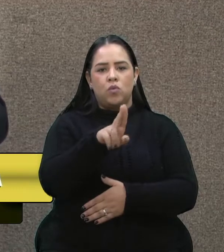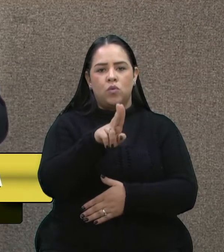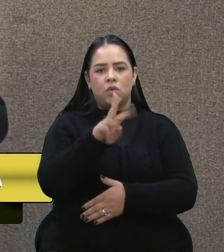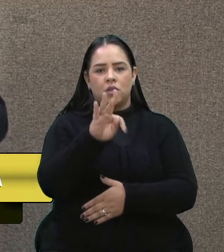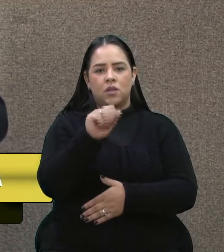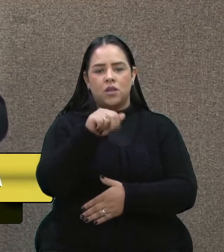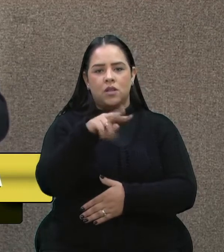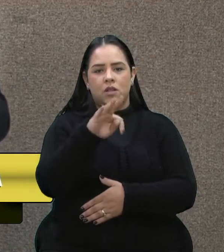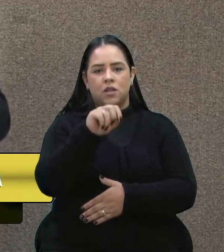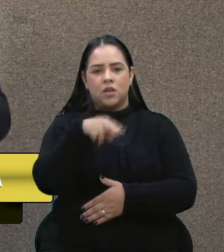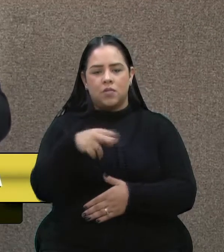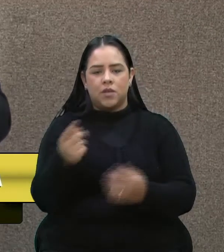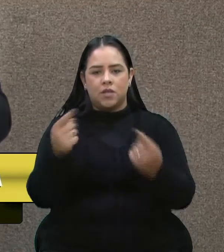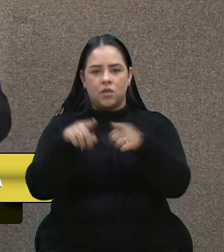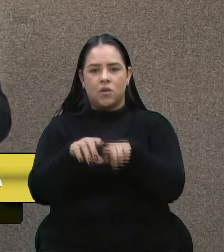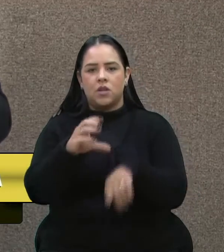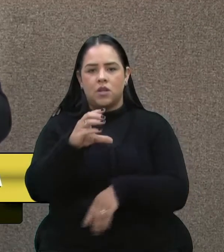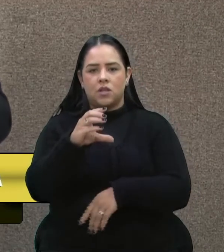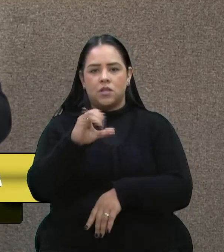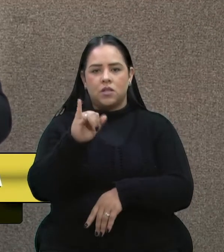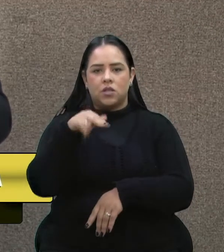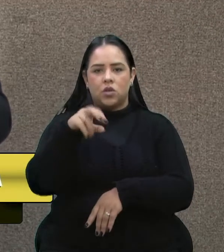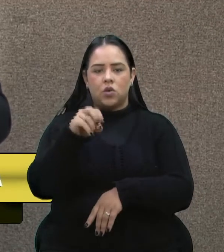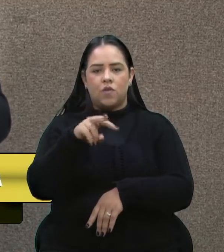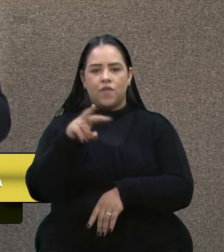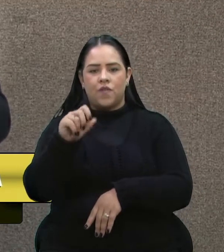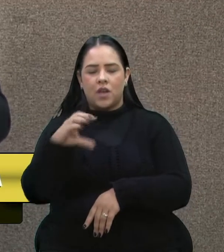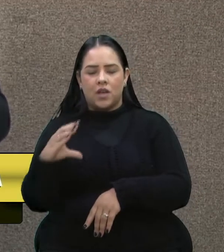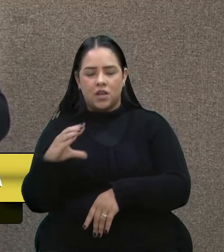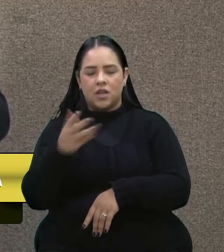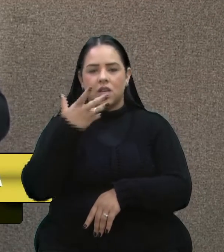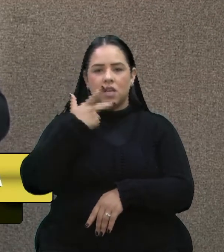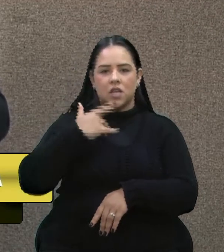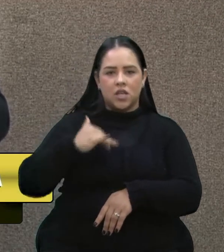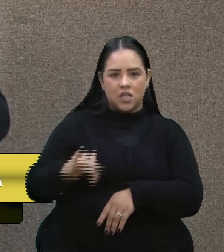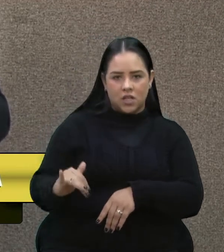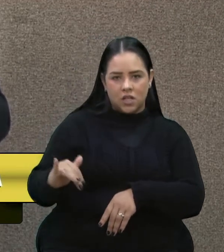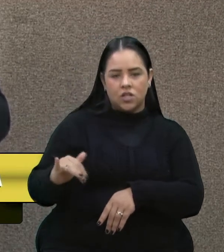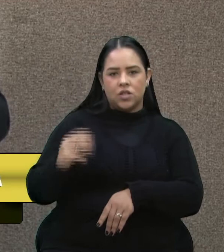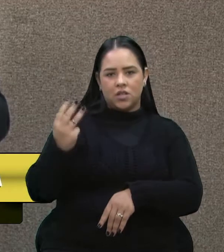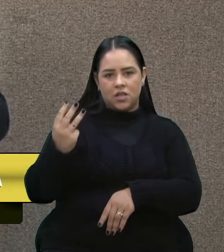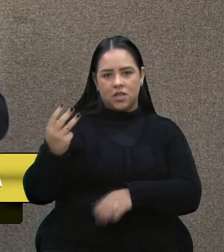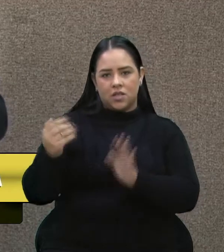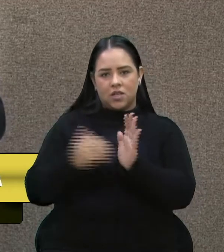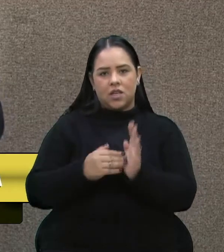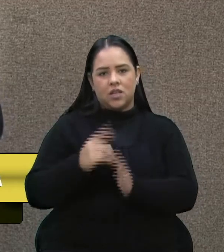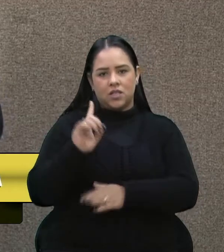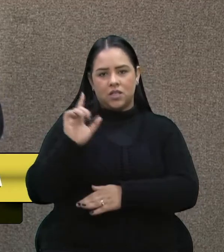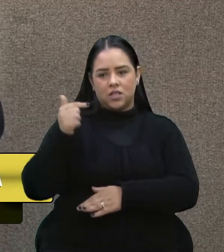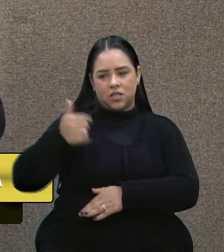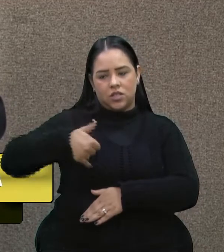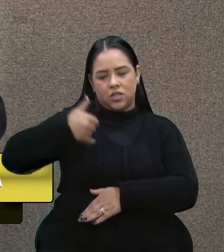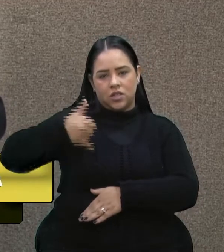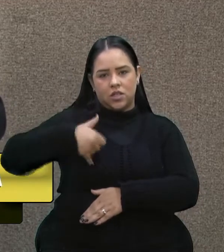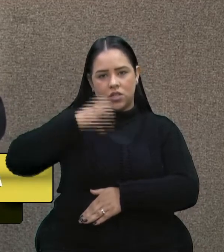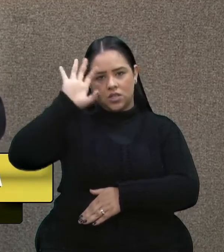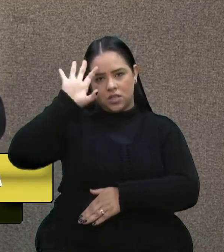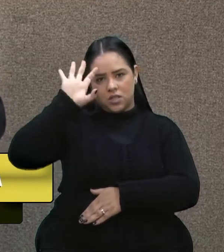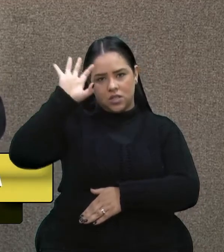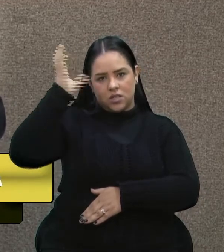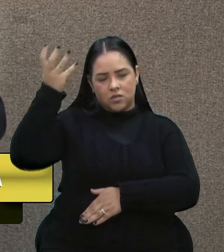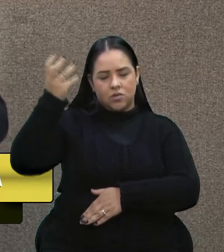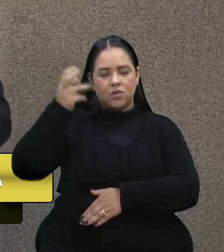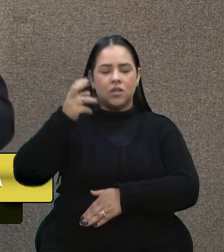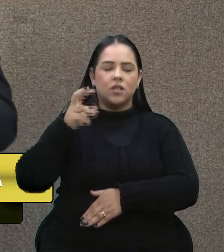a Sinovac, para crianças e adolescentes entre 3 e 17 anos. A decisão foi dos